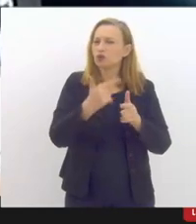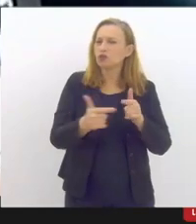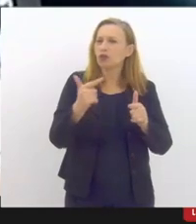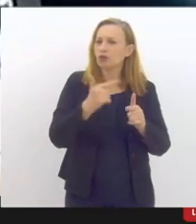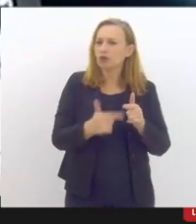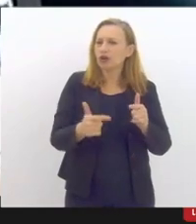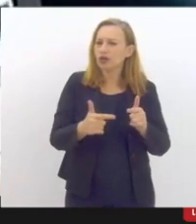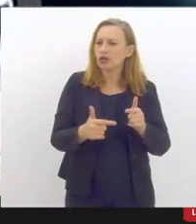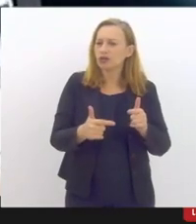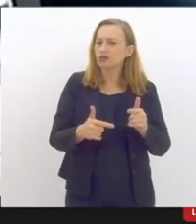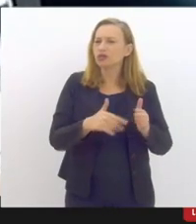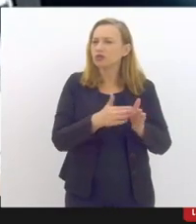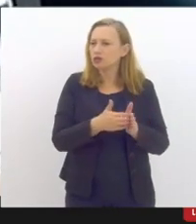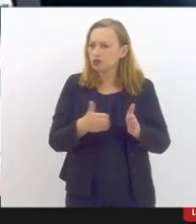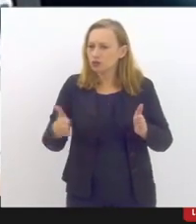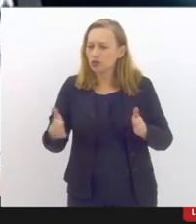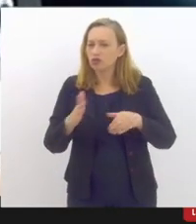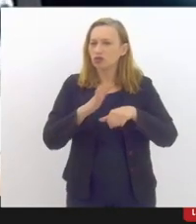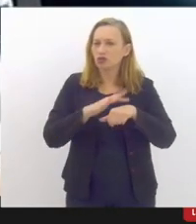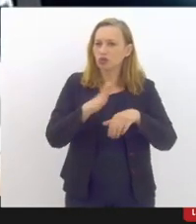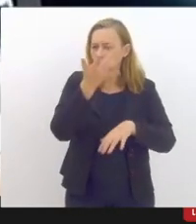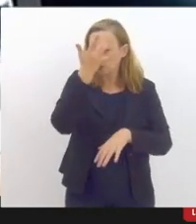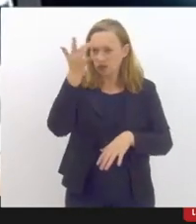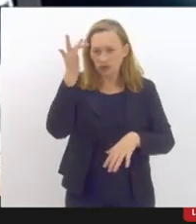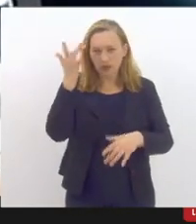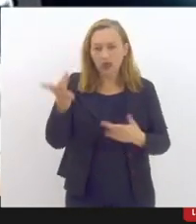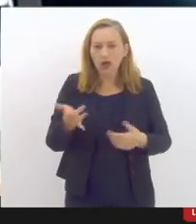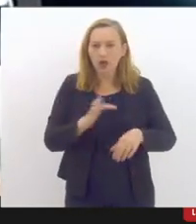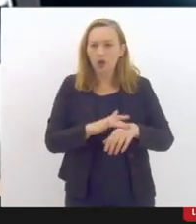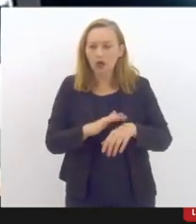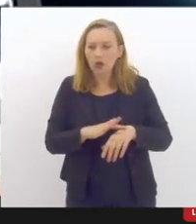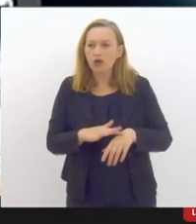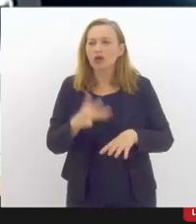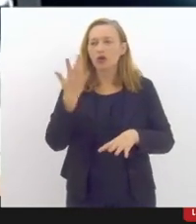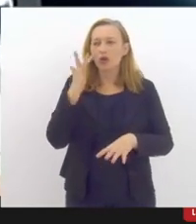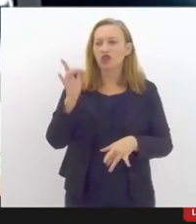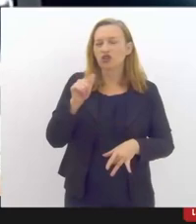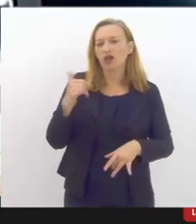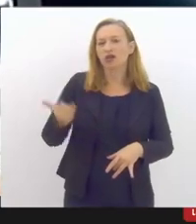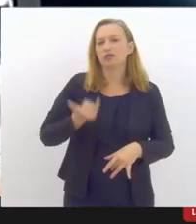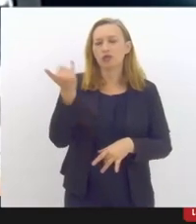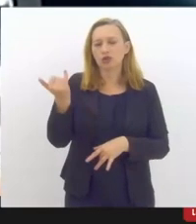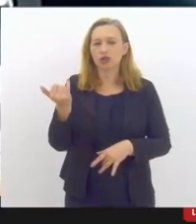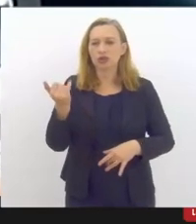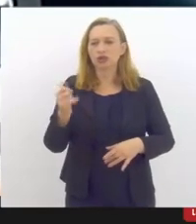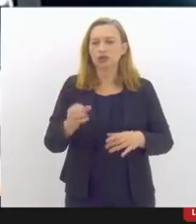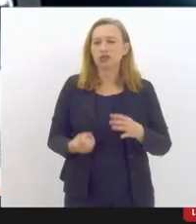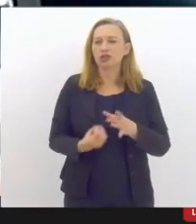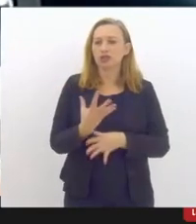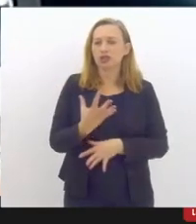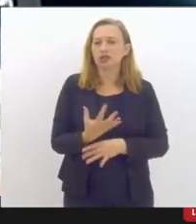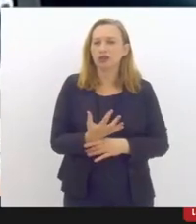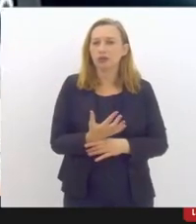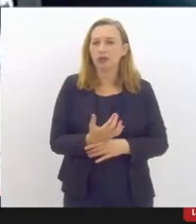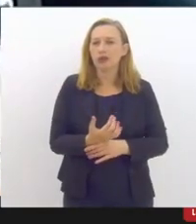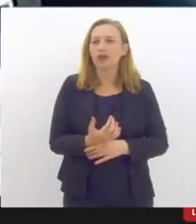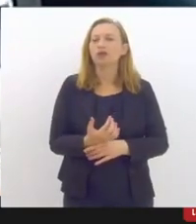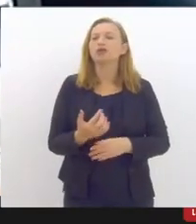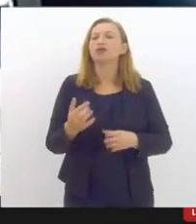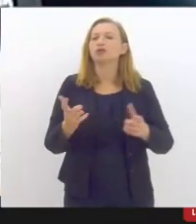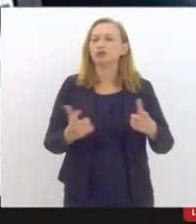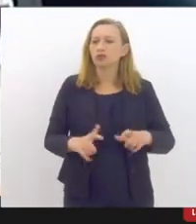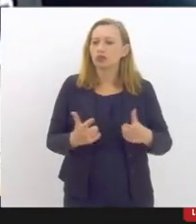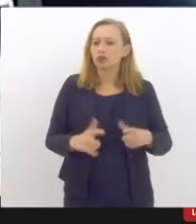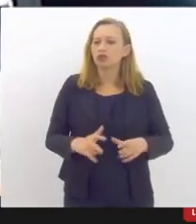nos processos de adoecimento mental. que isso é uma parte importante dessa construção intersetorial